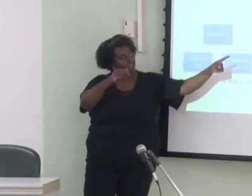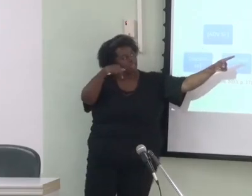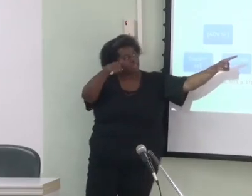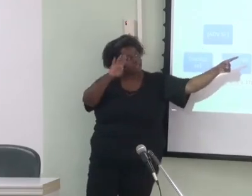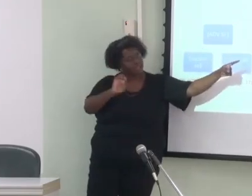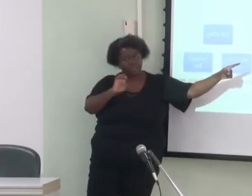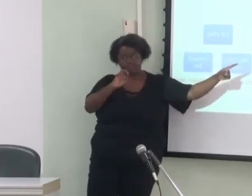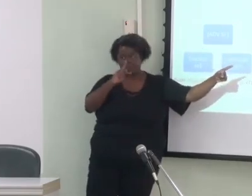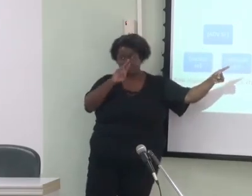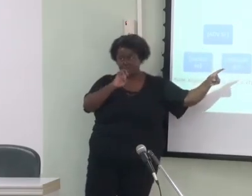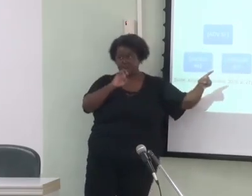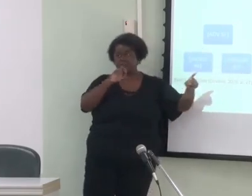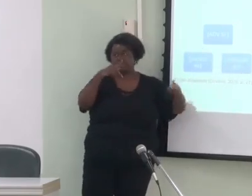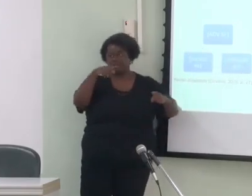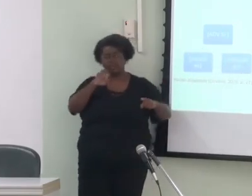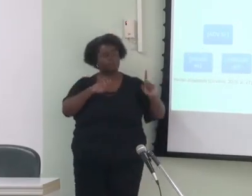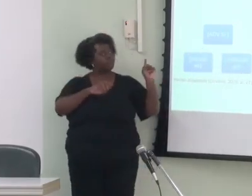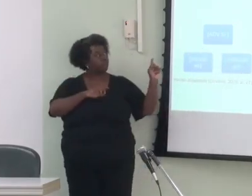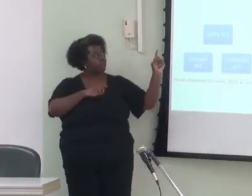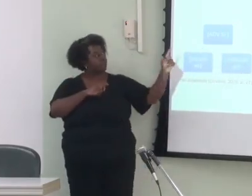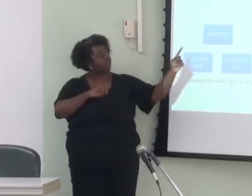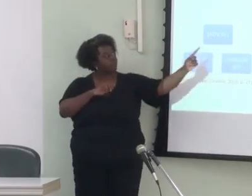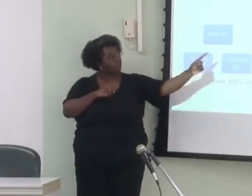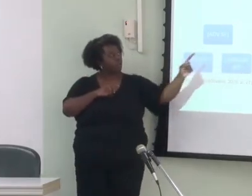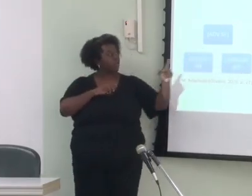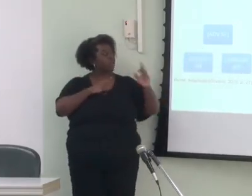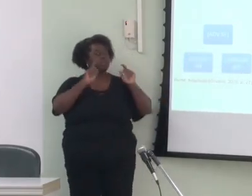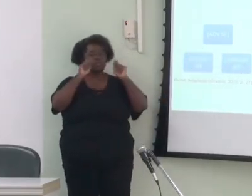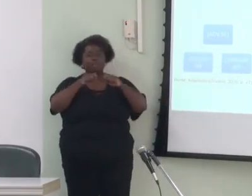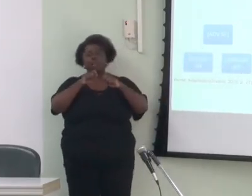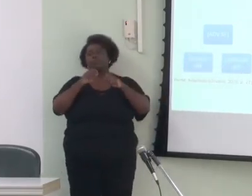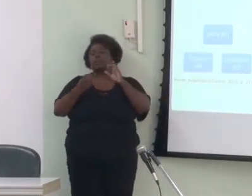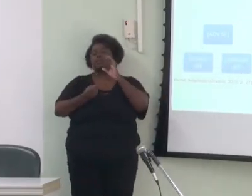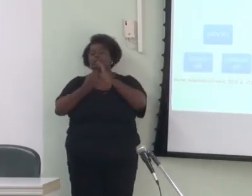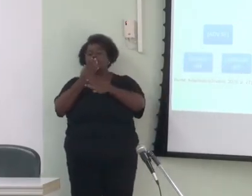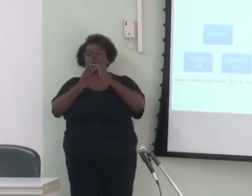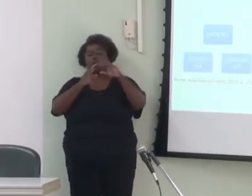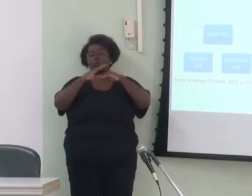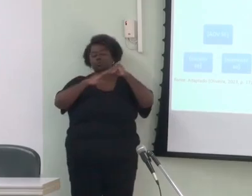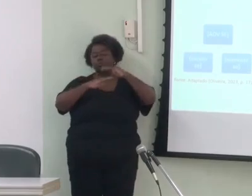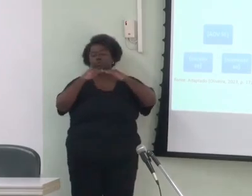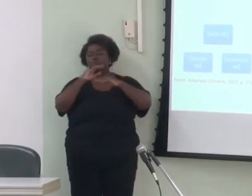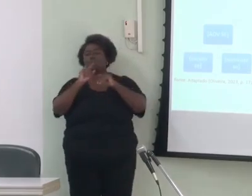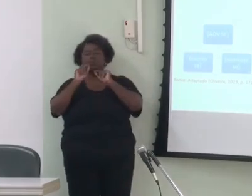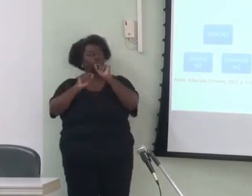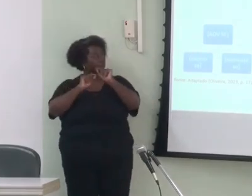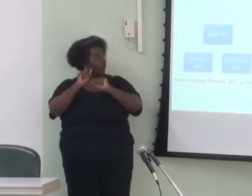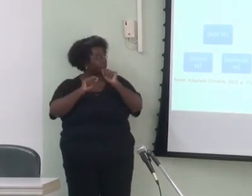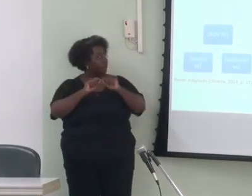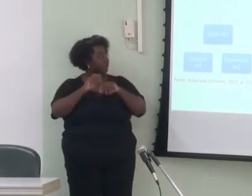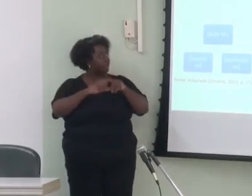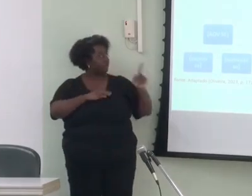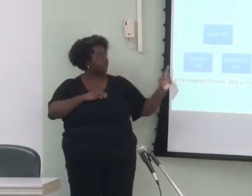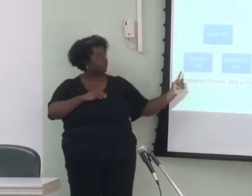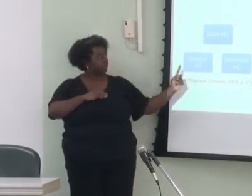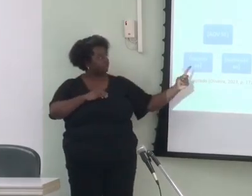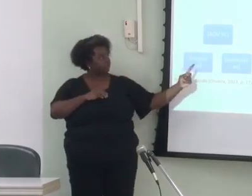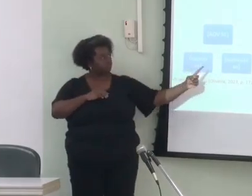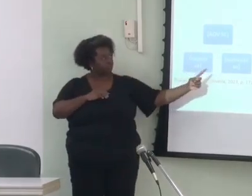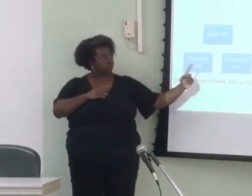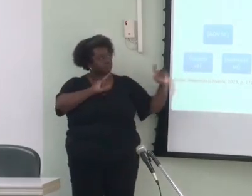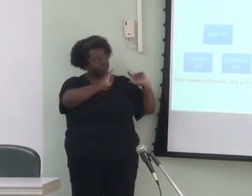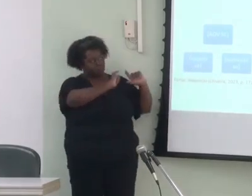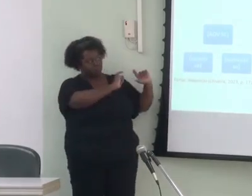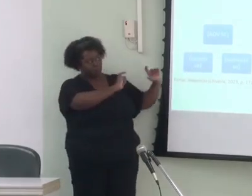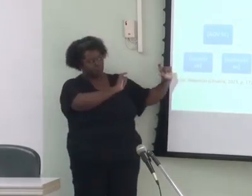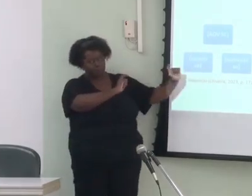por sua vez generalizam sobre construções como micro construções como exceto c somente c ainda que contanto que no